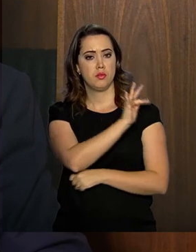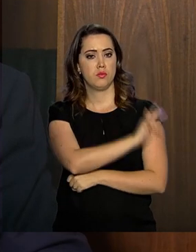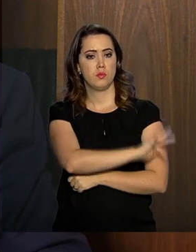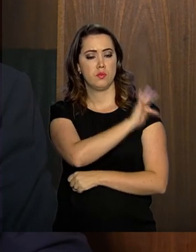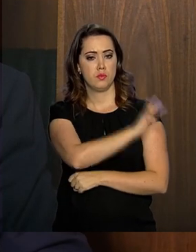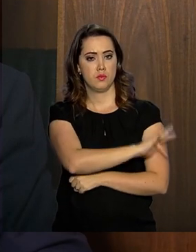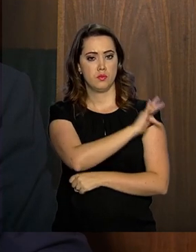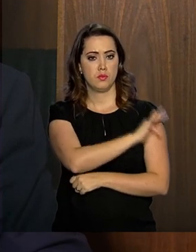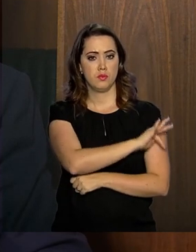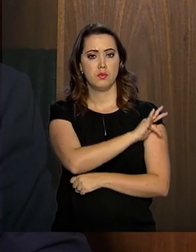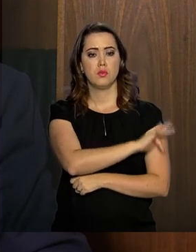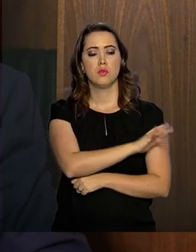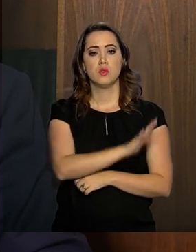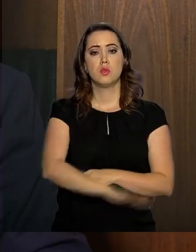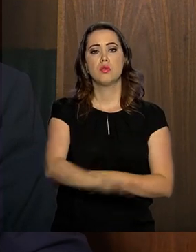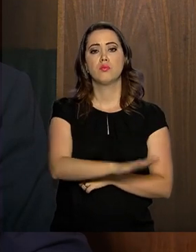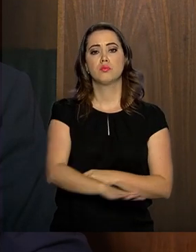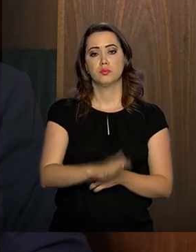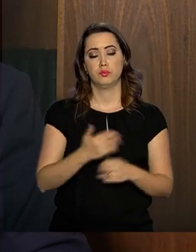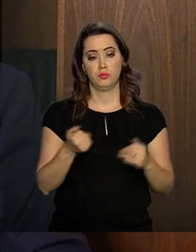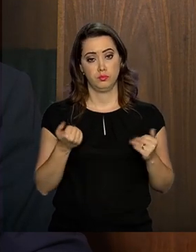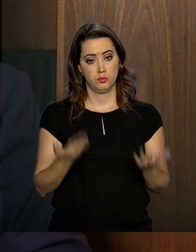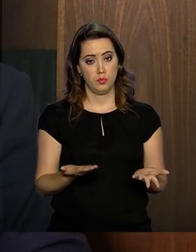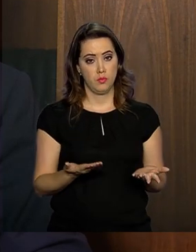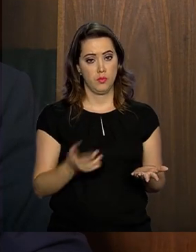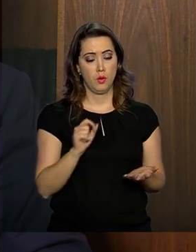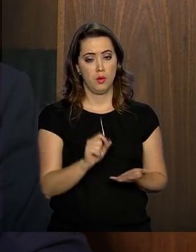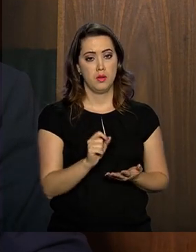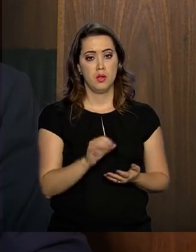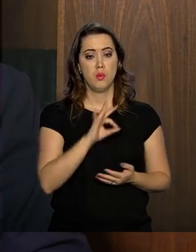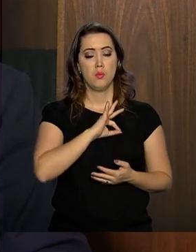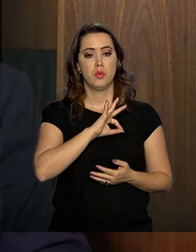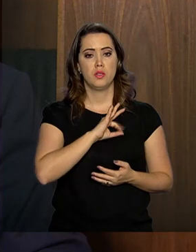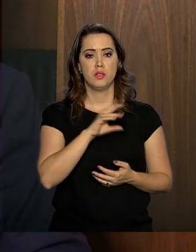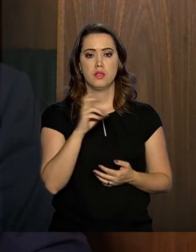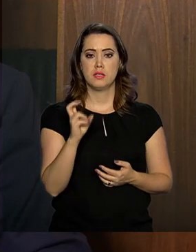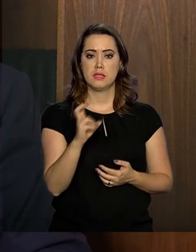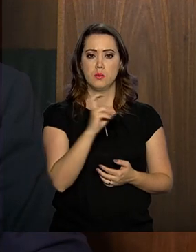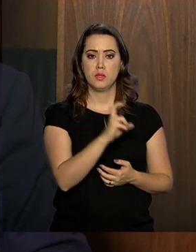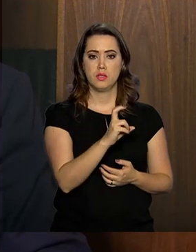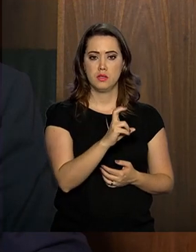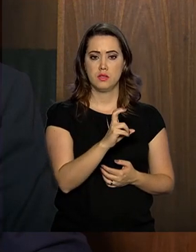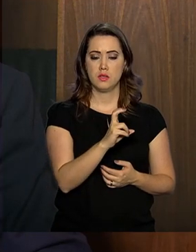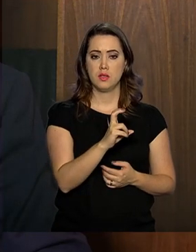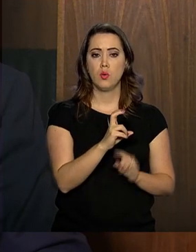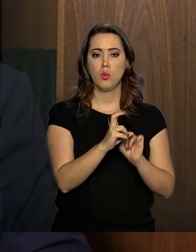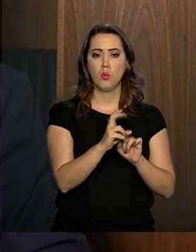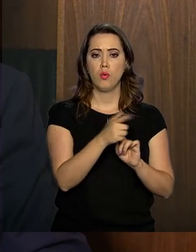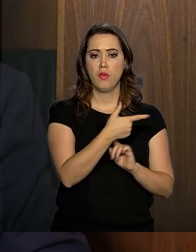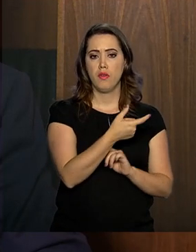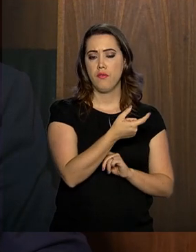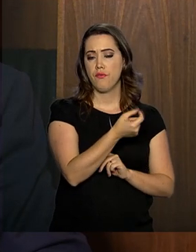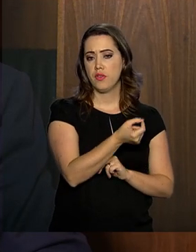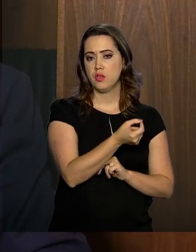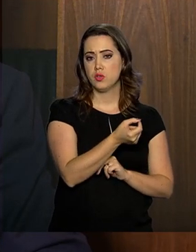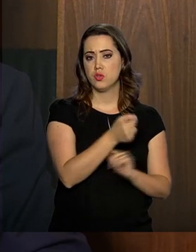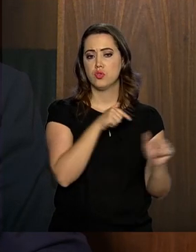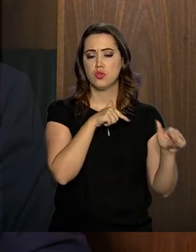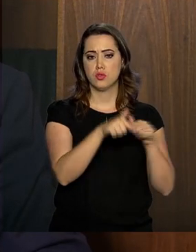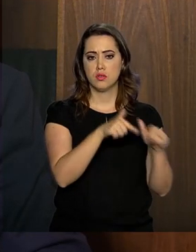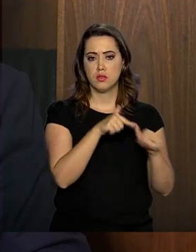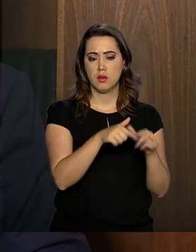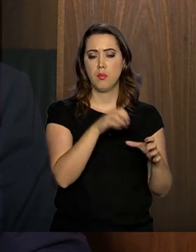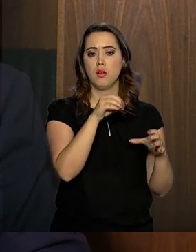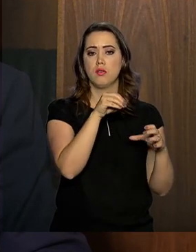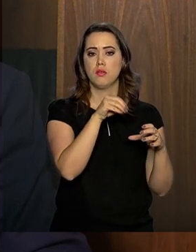fundamental e do ensino infantil. No caso de policiais, é 55 anos, com 20 anos de efetiva atividade